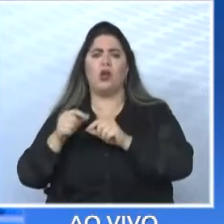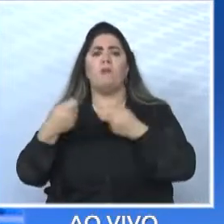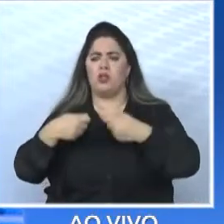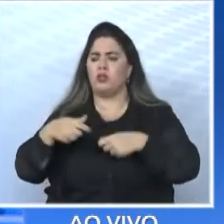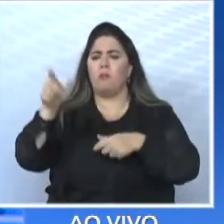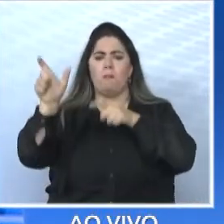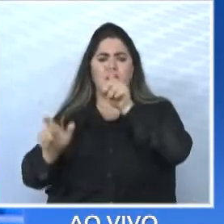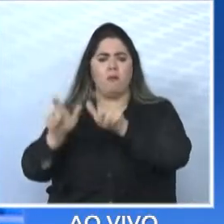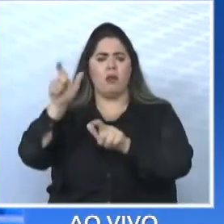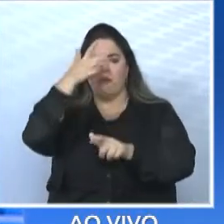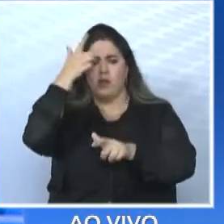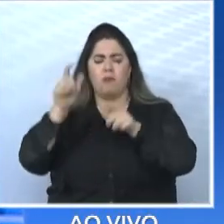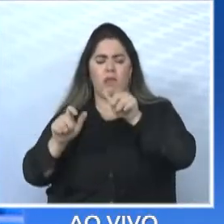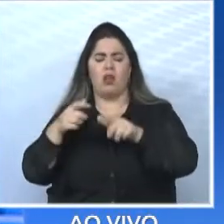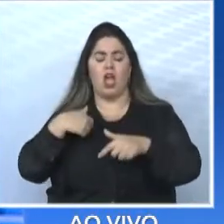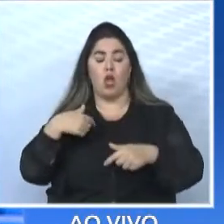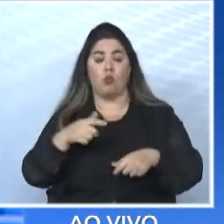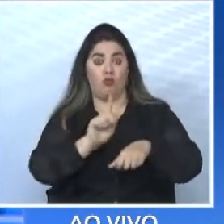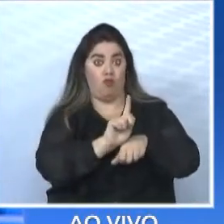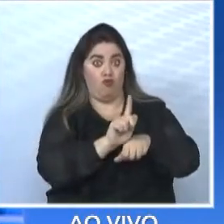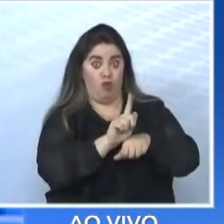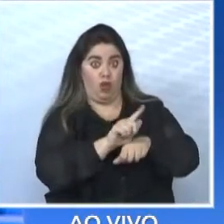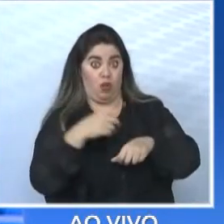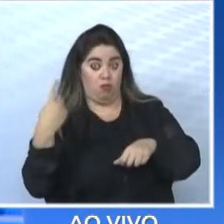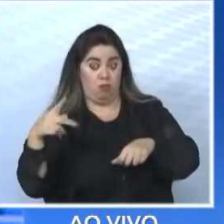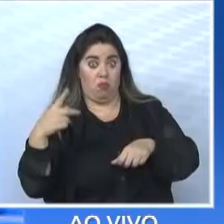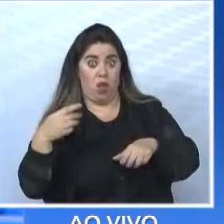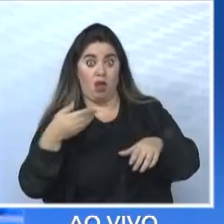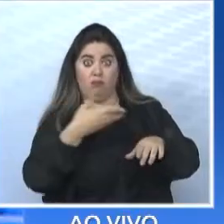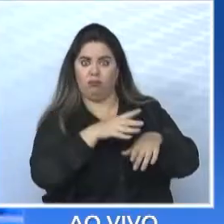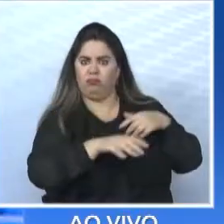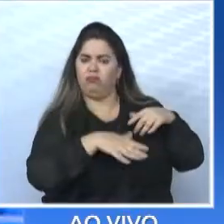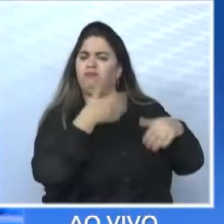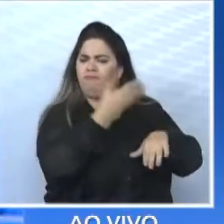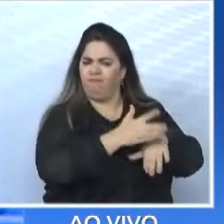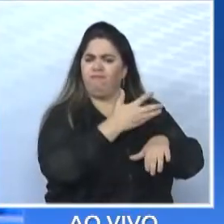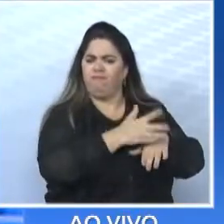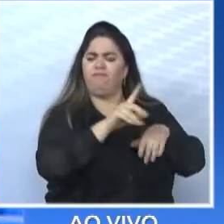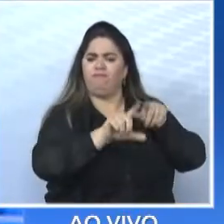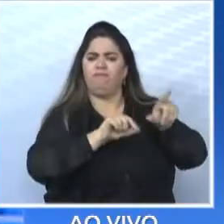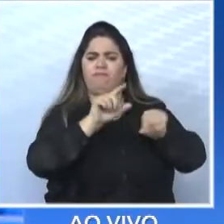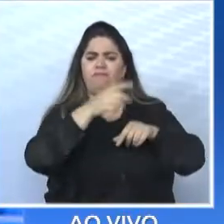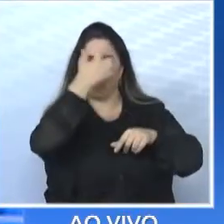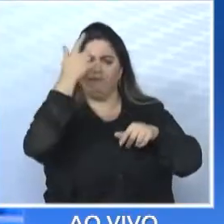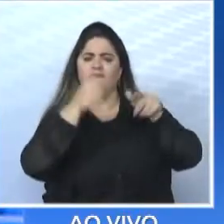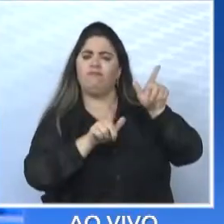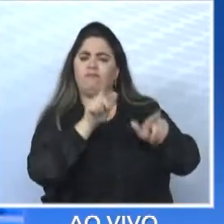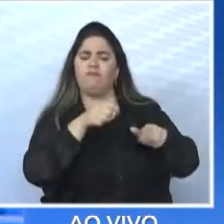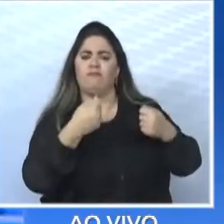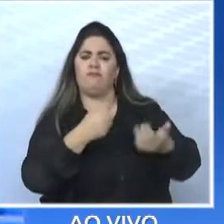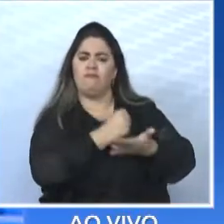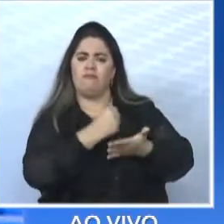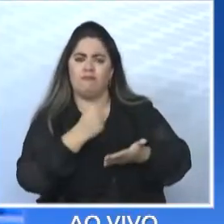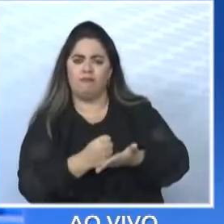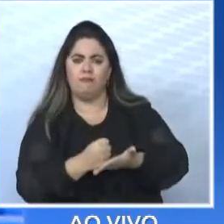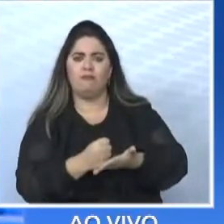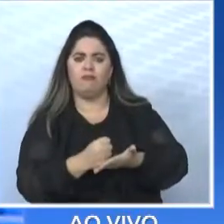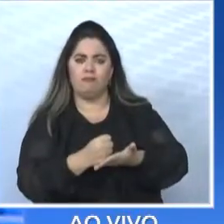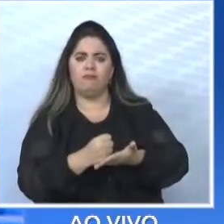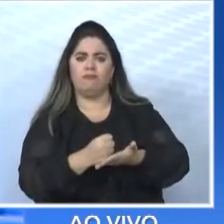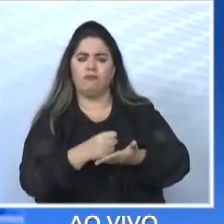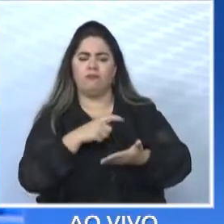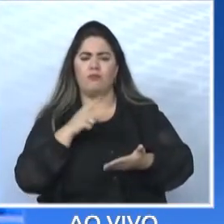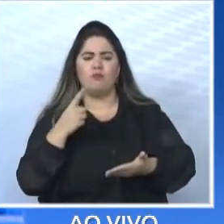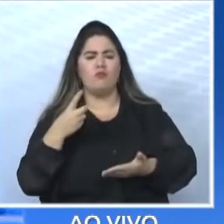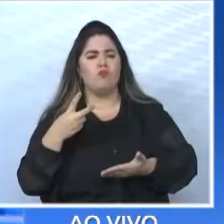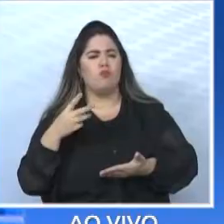coloco o gerente de vocês dentro do treinamento e ele escolhe todas as pessoas que quer contratar. Nós treinamos mais de 1.200 pessoas nesse